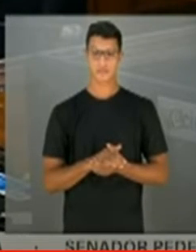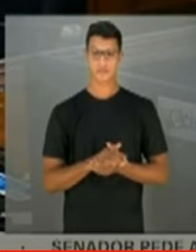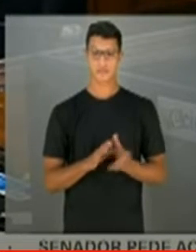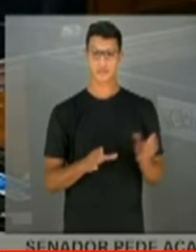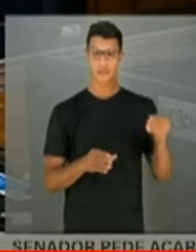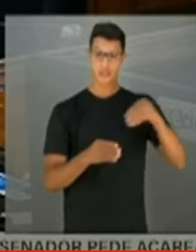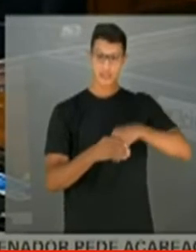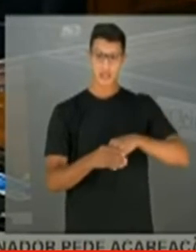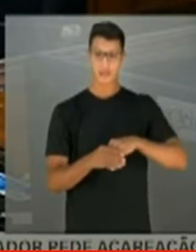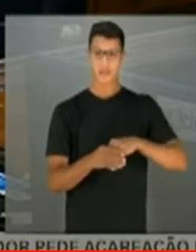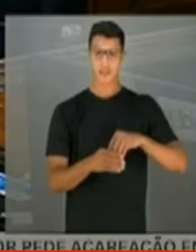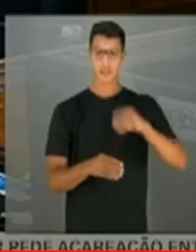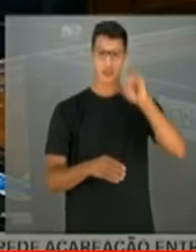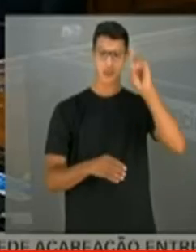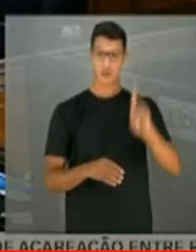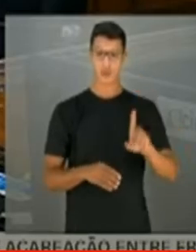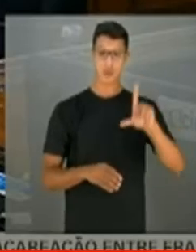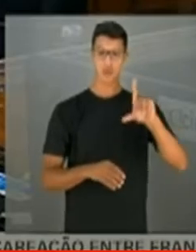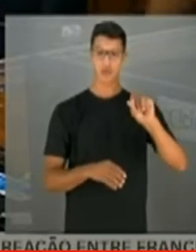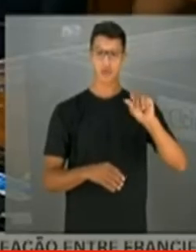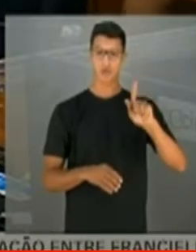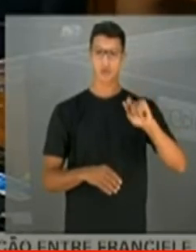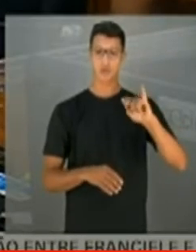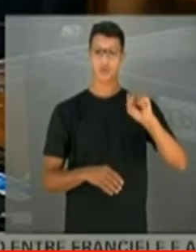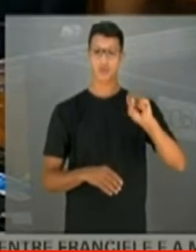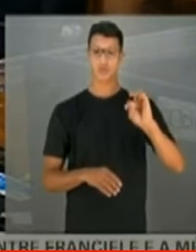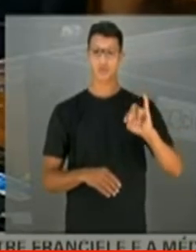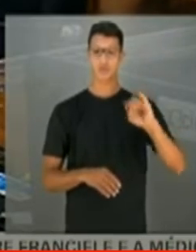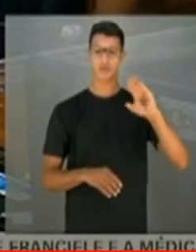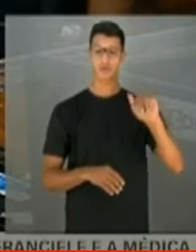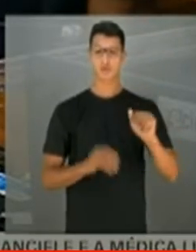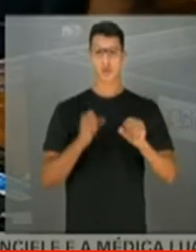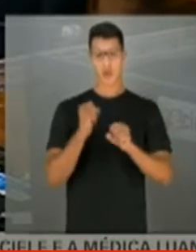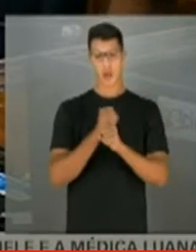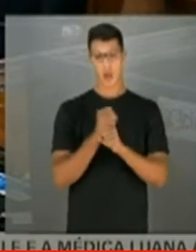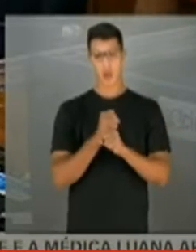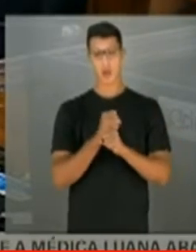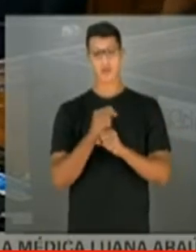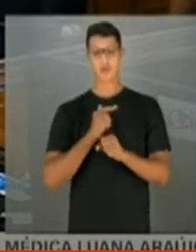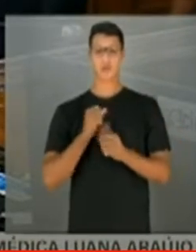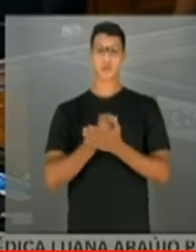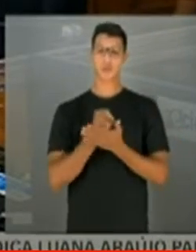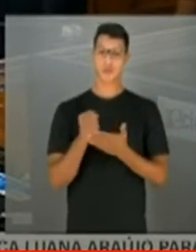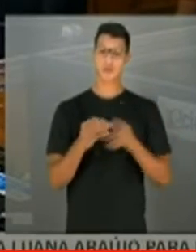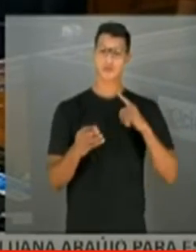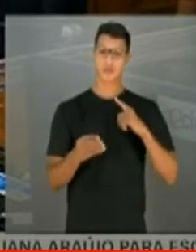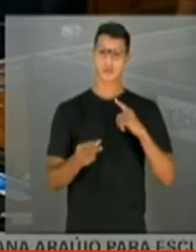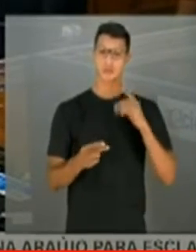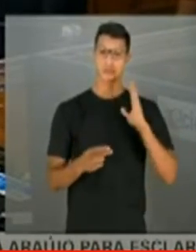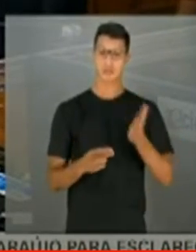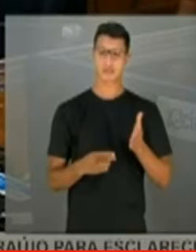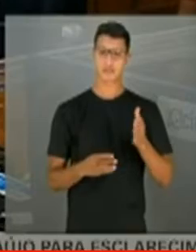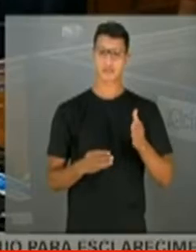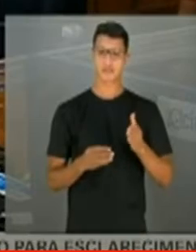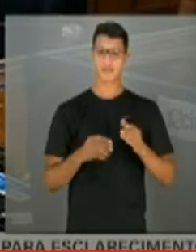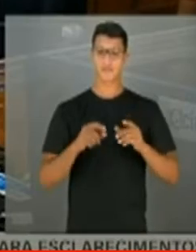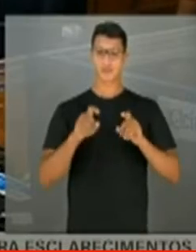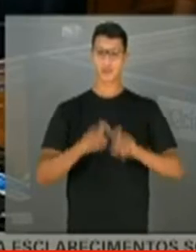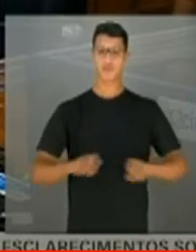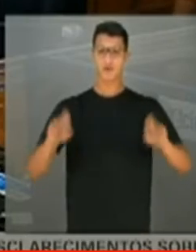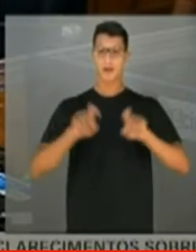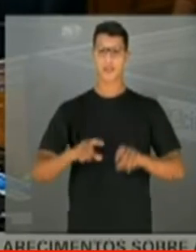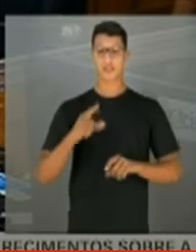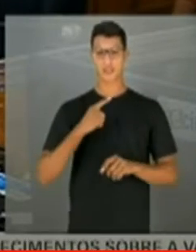internamente, a diretoria de logística, já há alguns anos tinha um contrato de informática, de